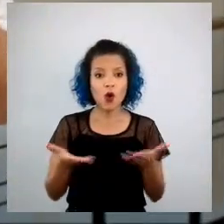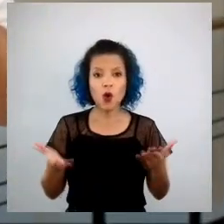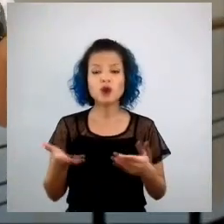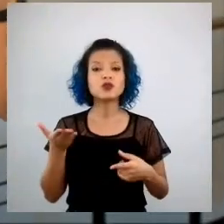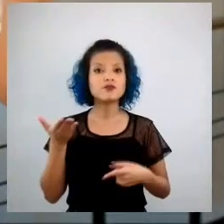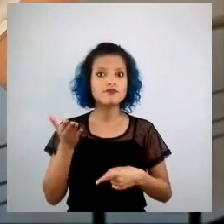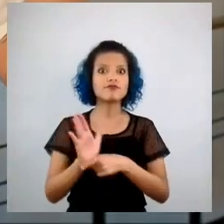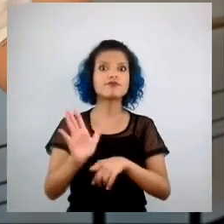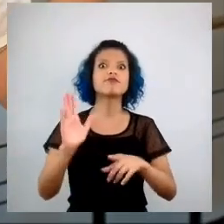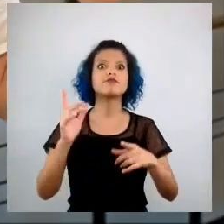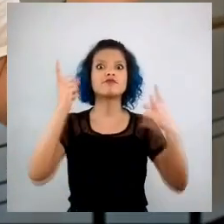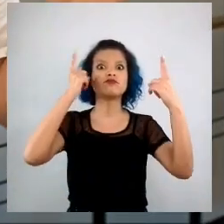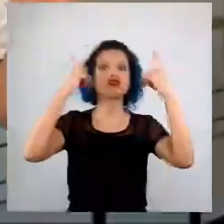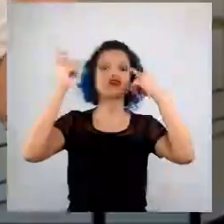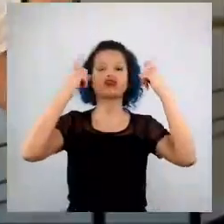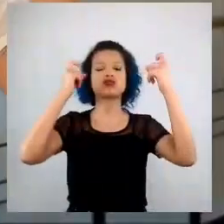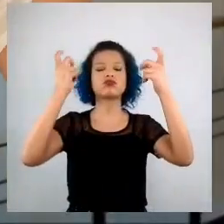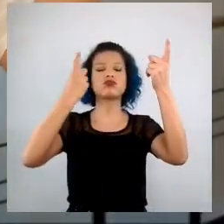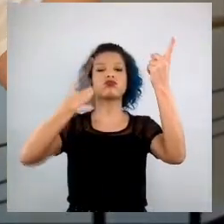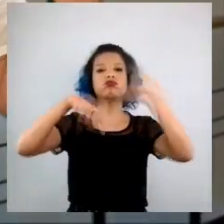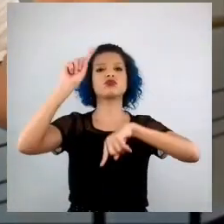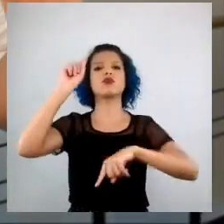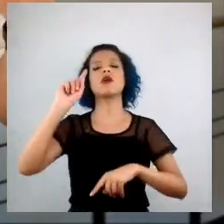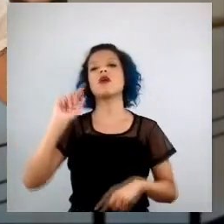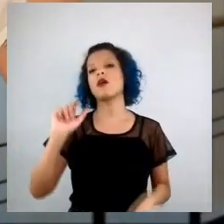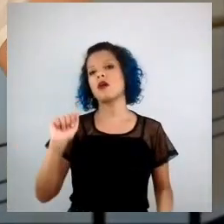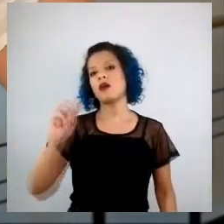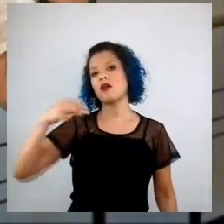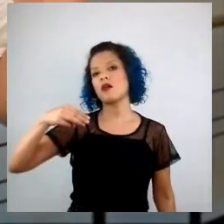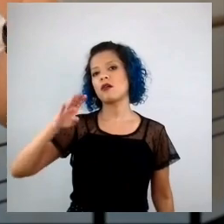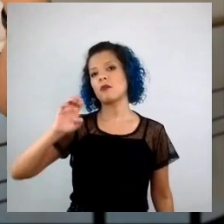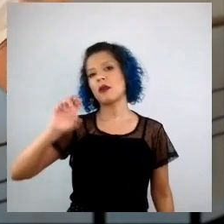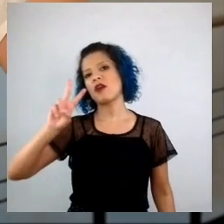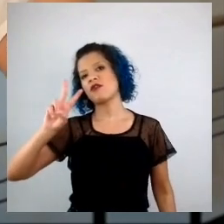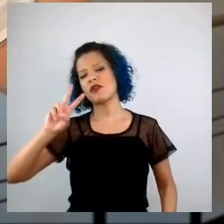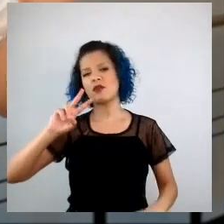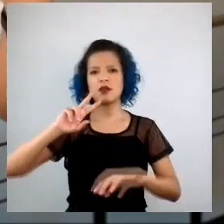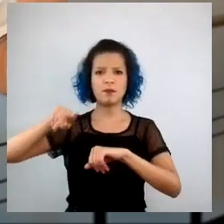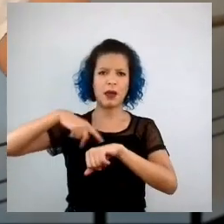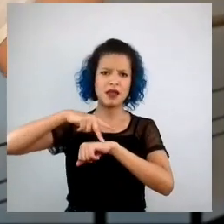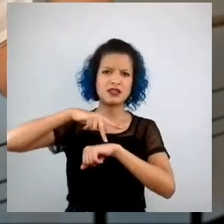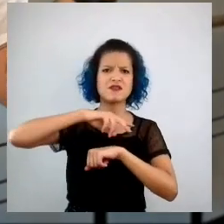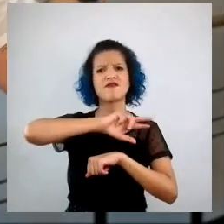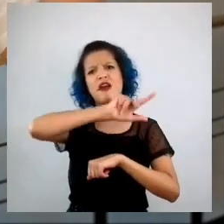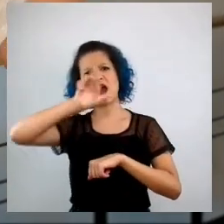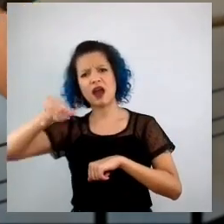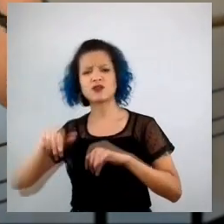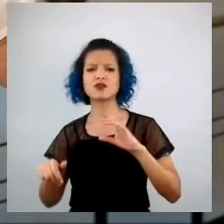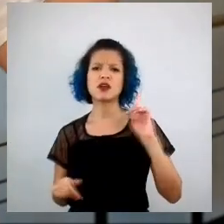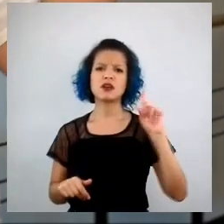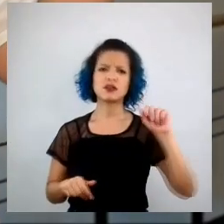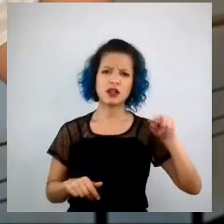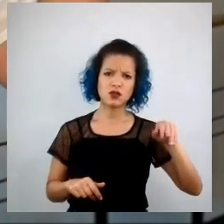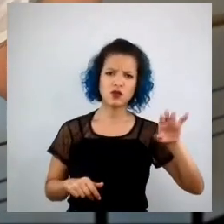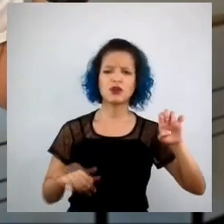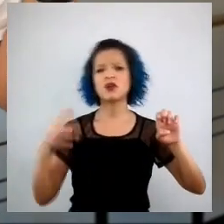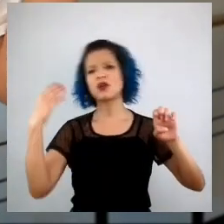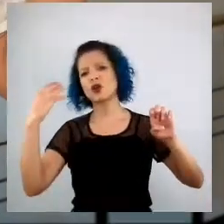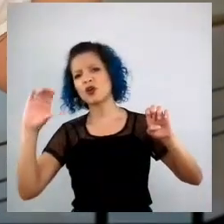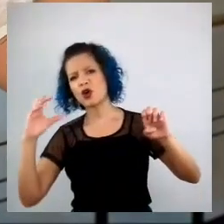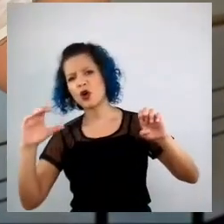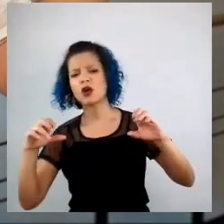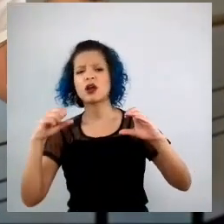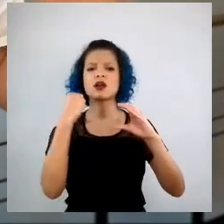em empresas como Ambev no mundo todo, Coca, Danone, Hotmart, C&A, enfim, a tem uma série de empresas